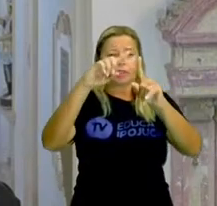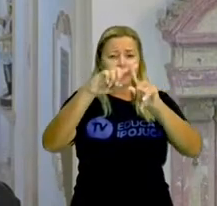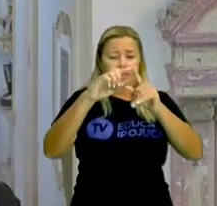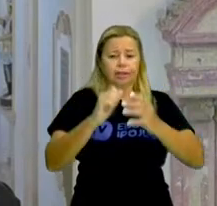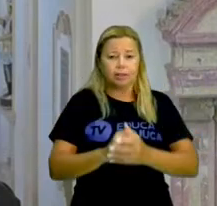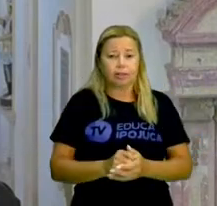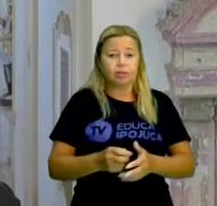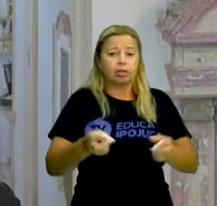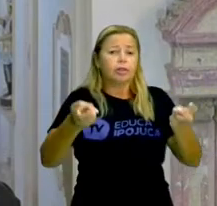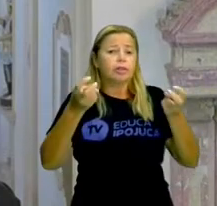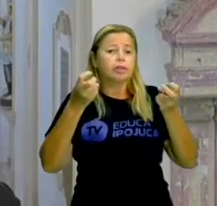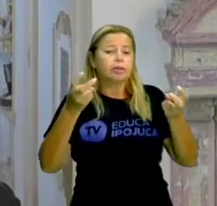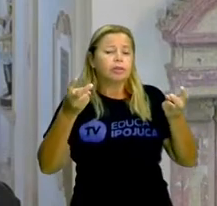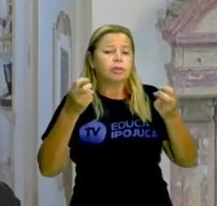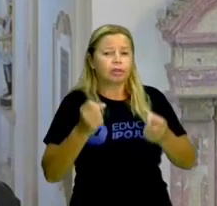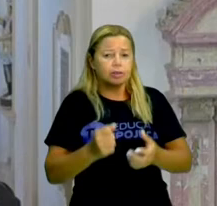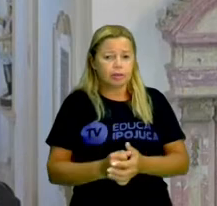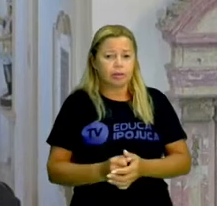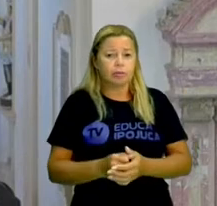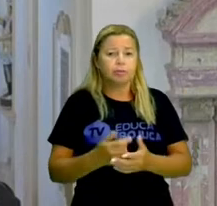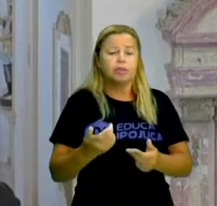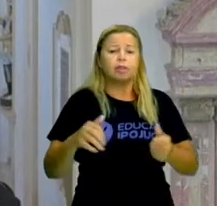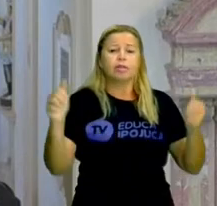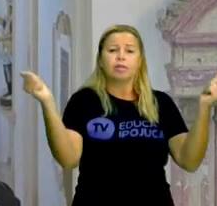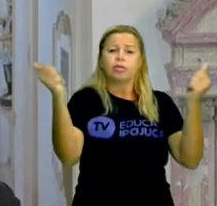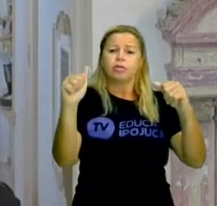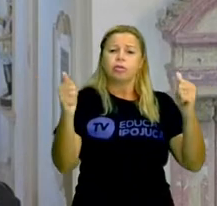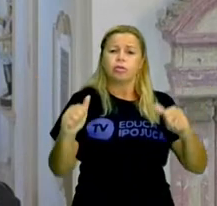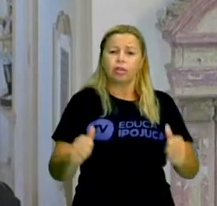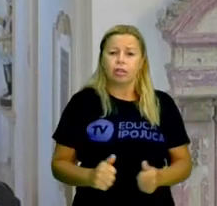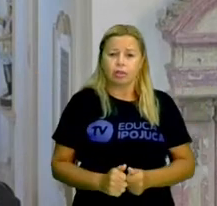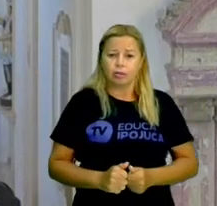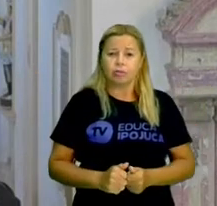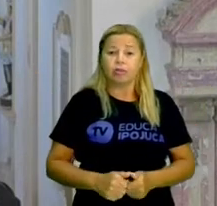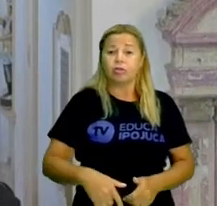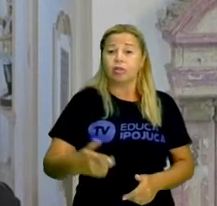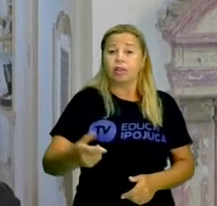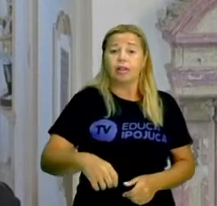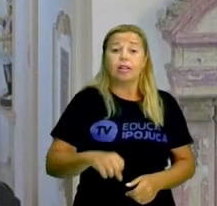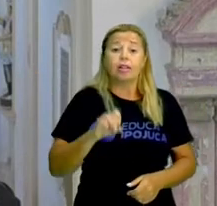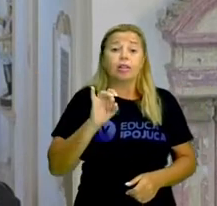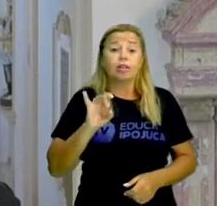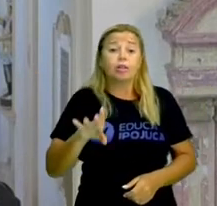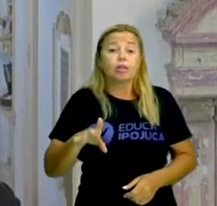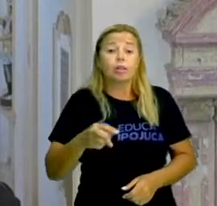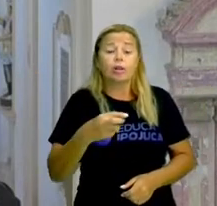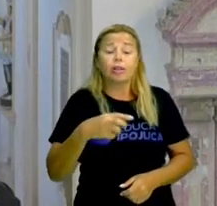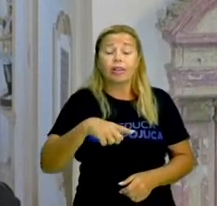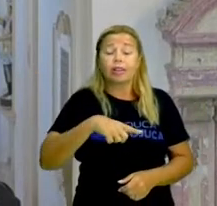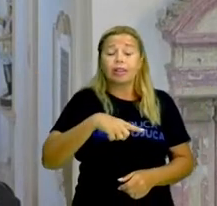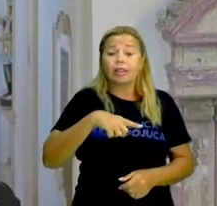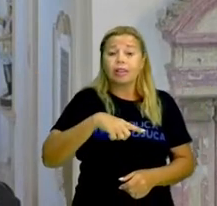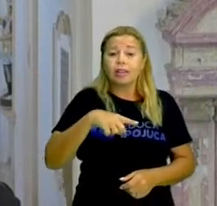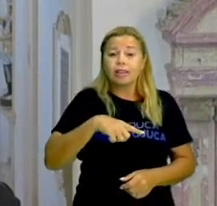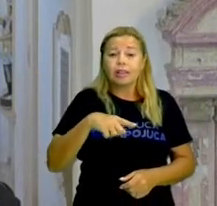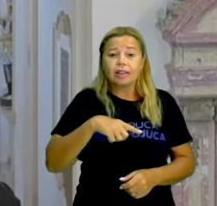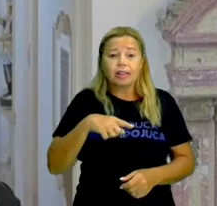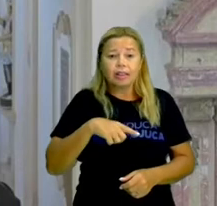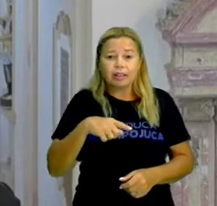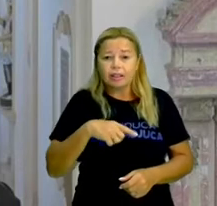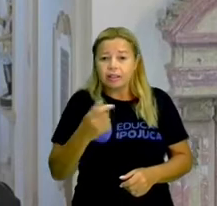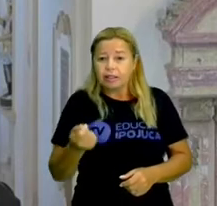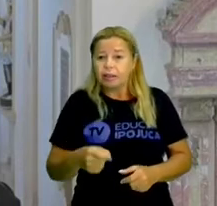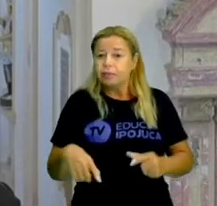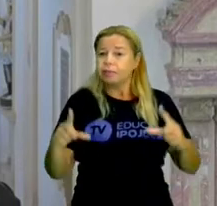percebe que essa imagem, que é uma das poucas que existem no mundo, está certo? Porque muitas delas foram